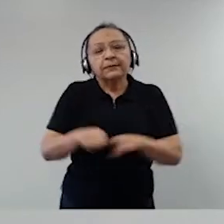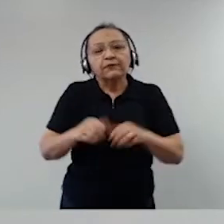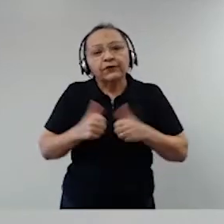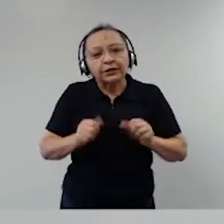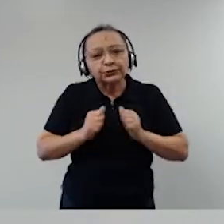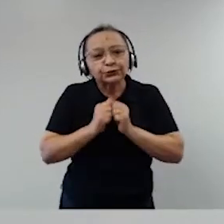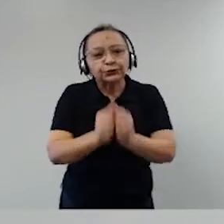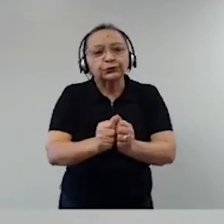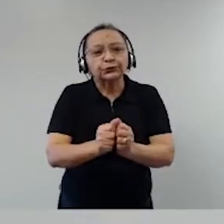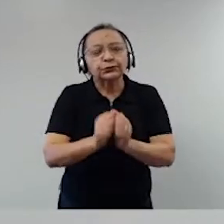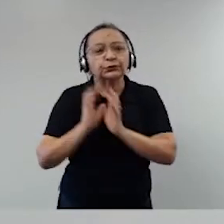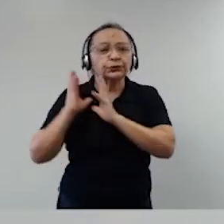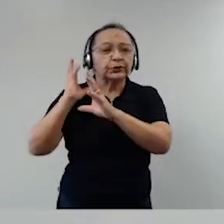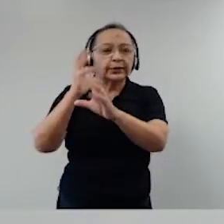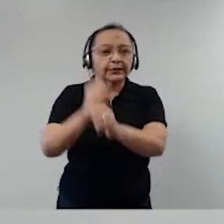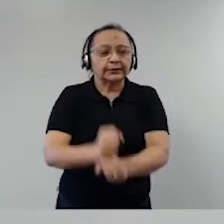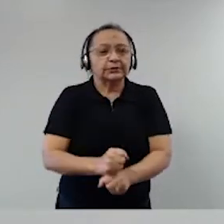painel.